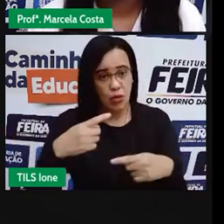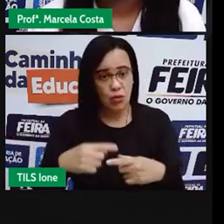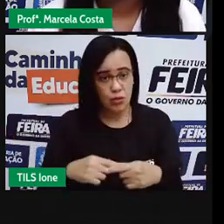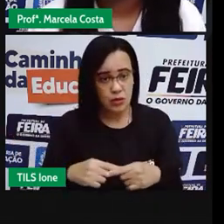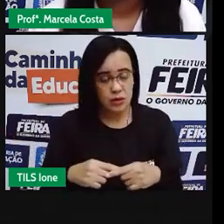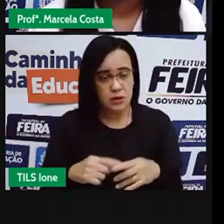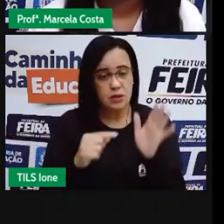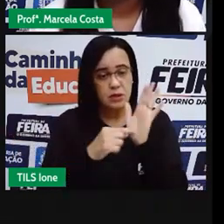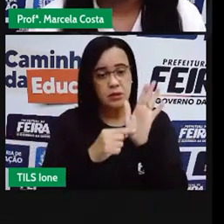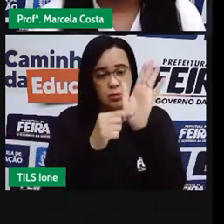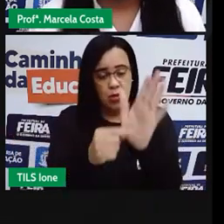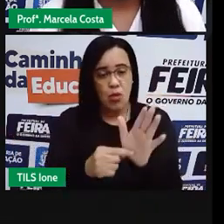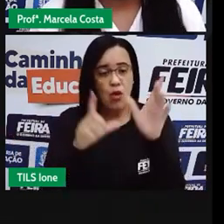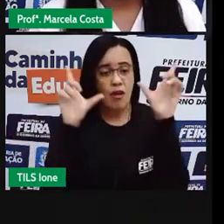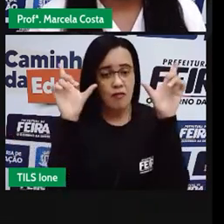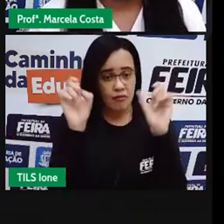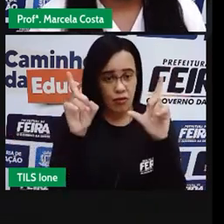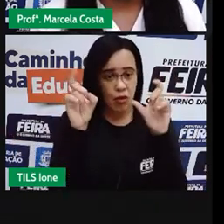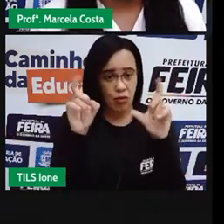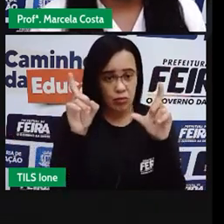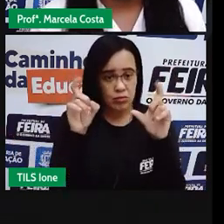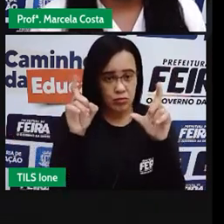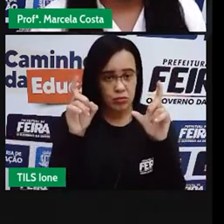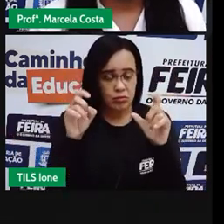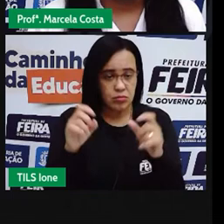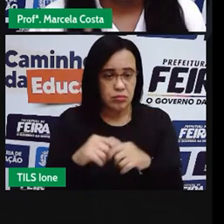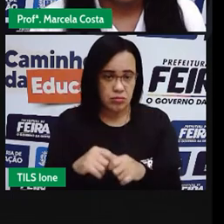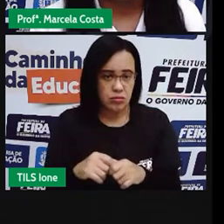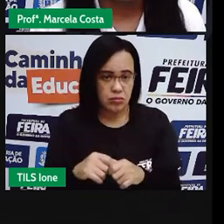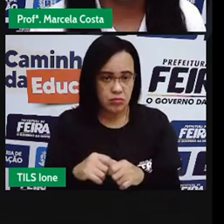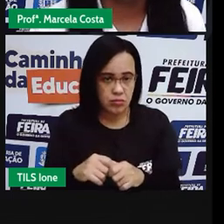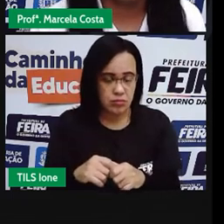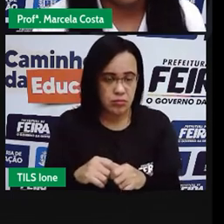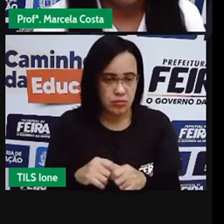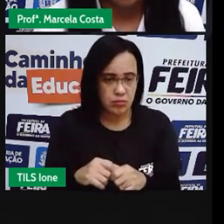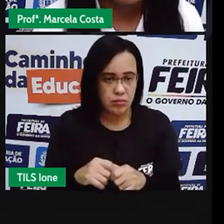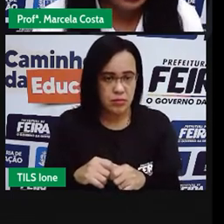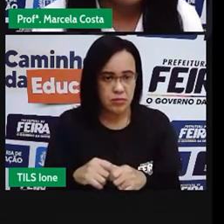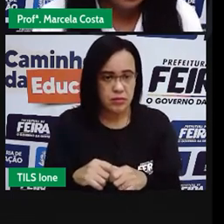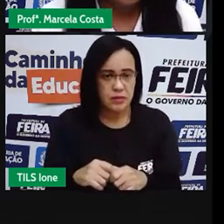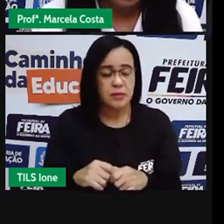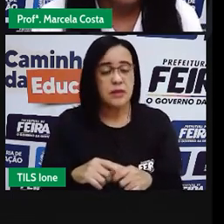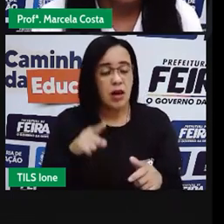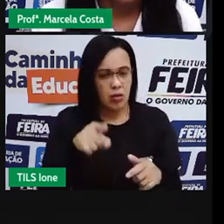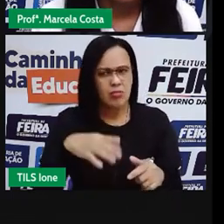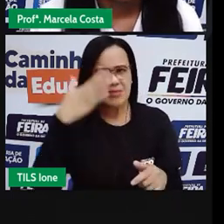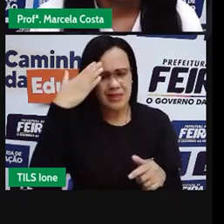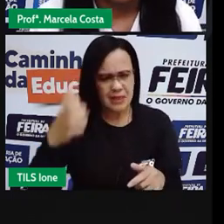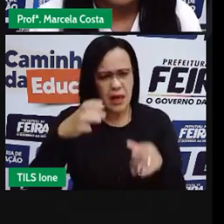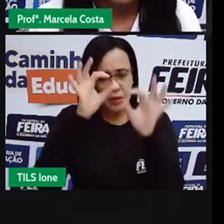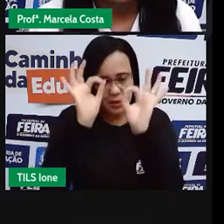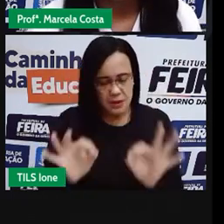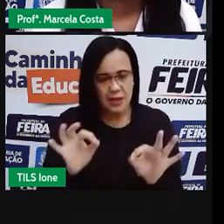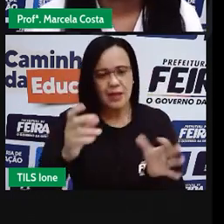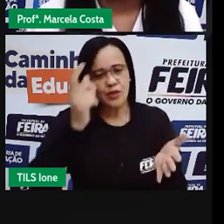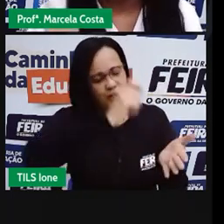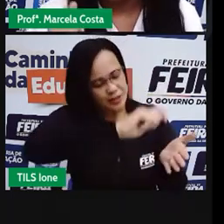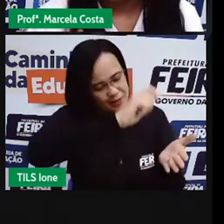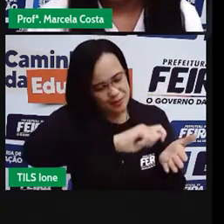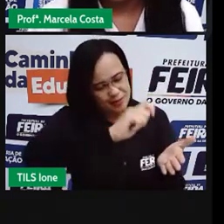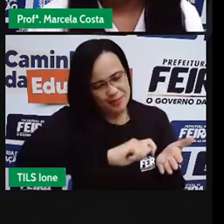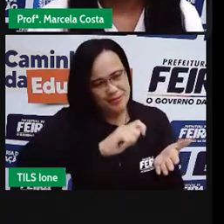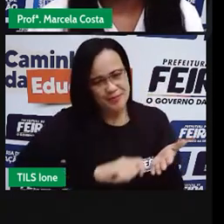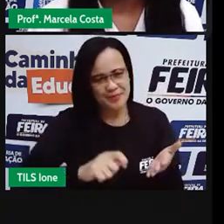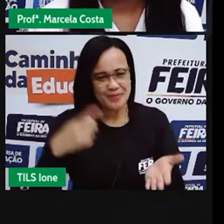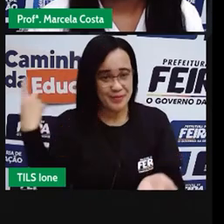imagem. Quando você tiver certeza do nome, aí a gente escreve o nome desse personagem. Combinado? Combinado? Então,